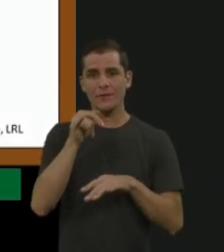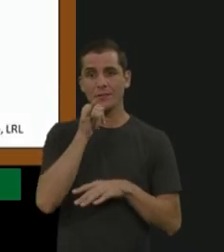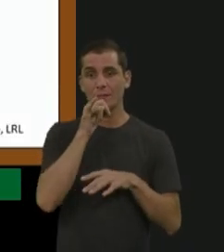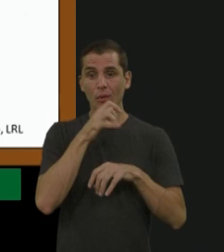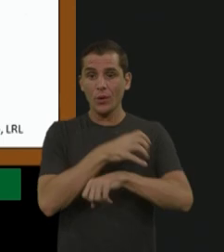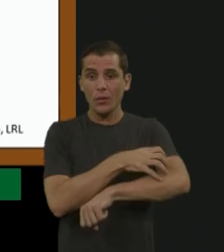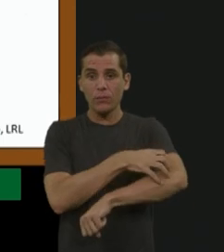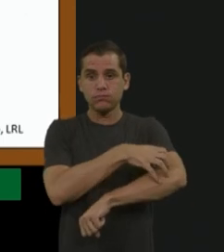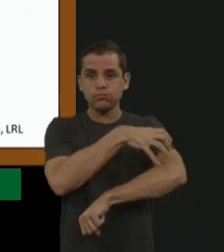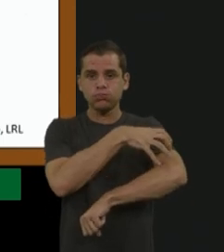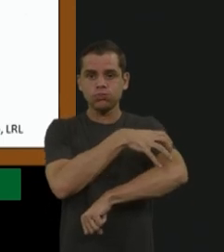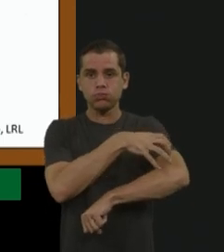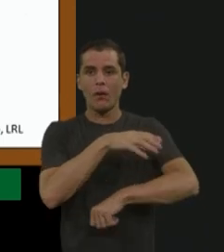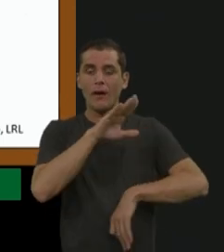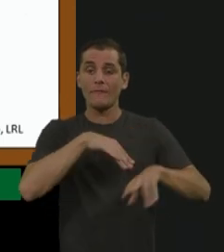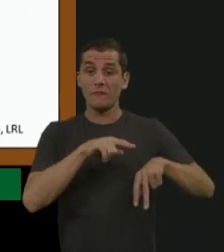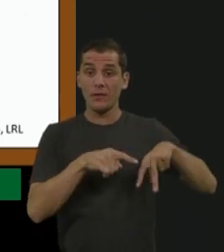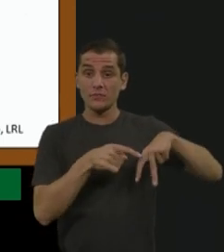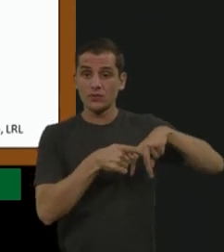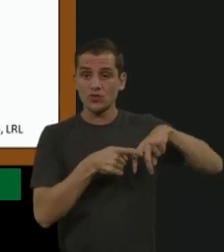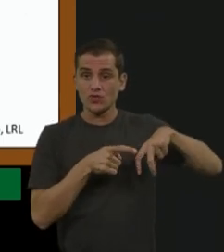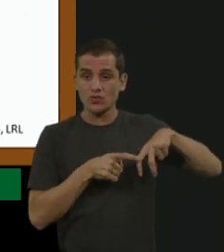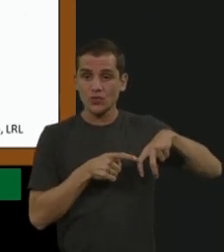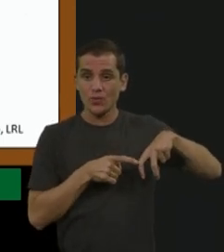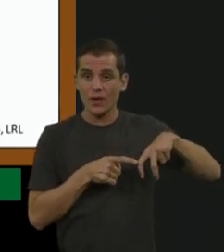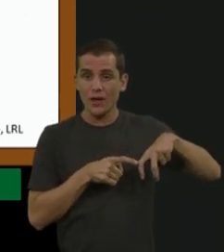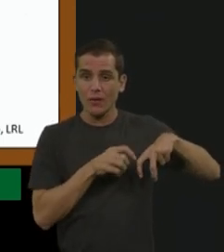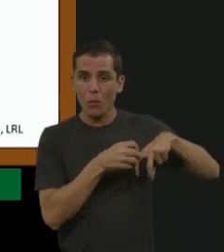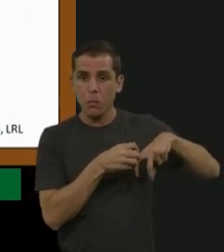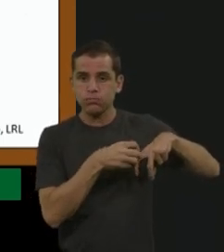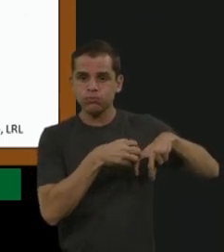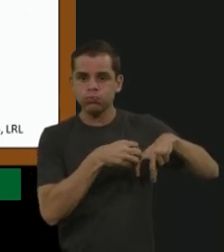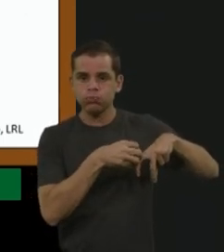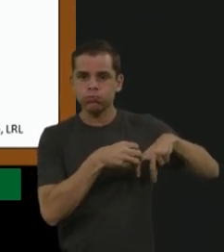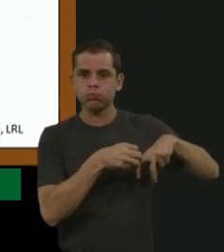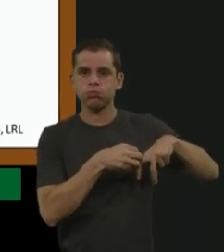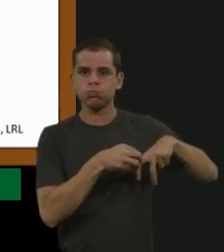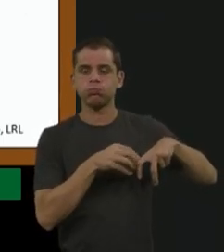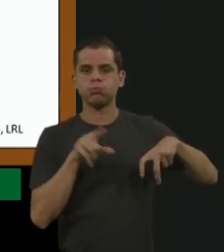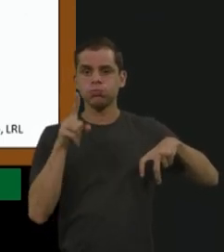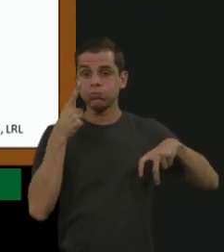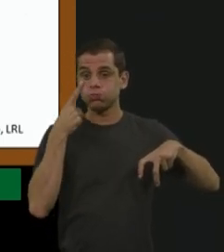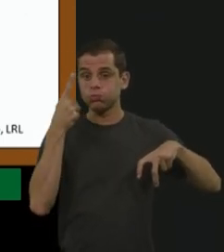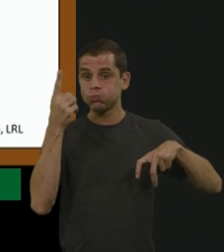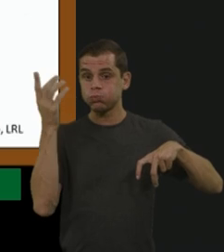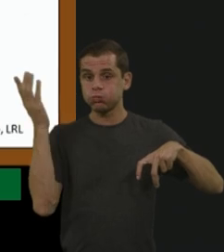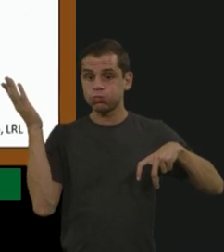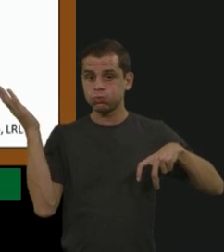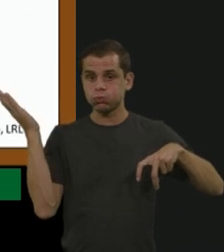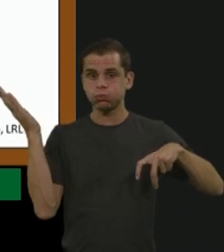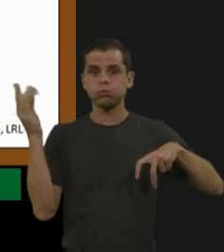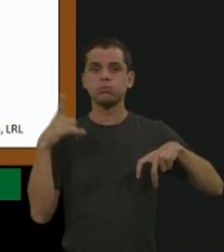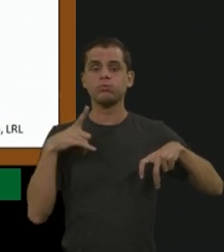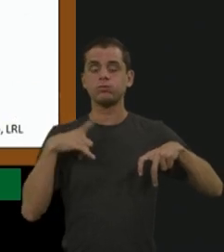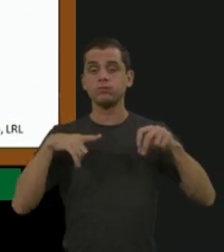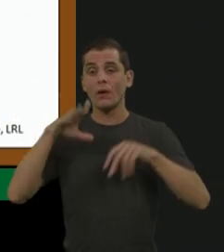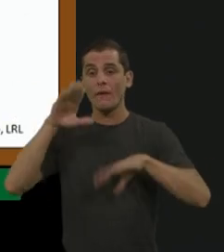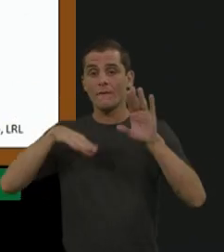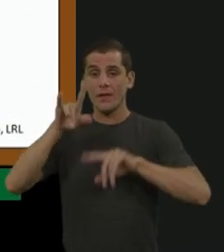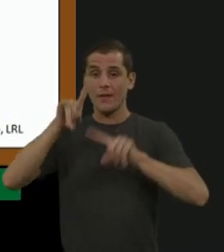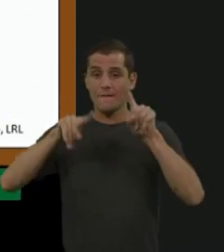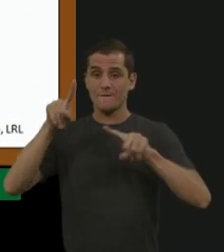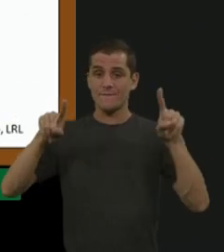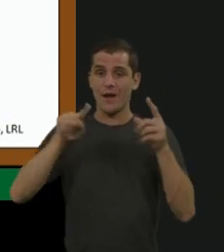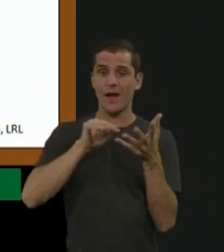hipertrófica com a artropatia, o raio-x ajuda, o ultrassom também, e, às vezes, tem vários desses aspectos